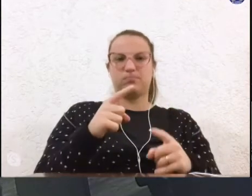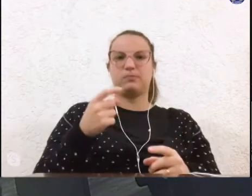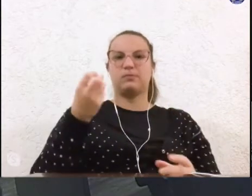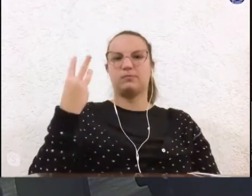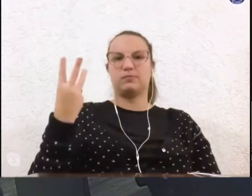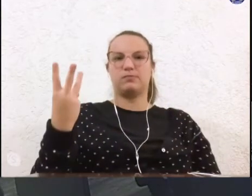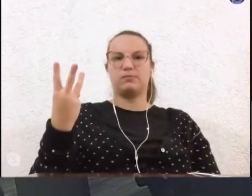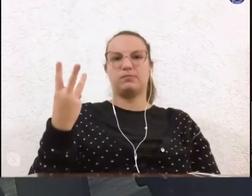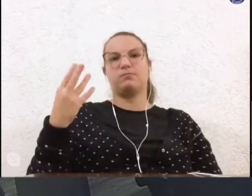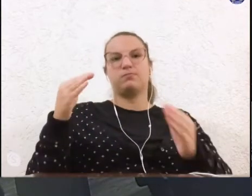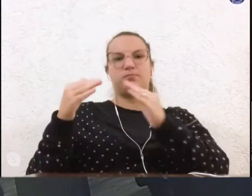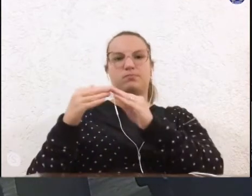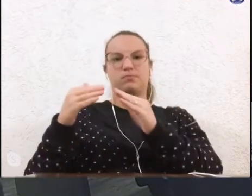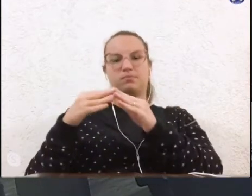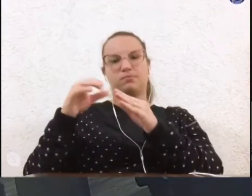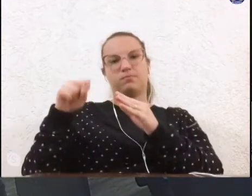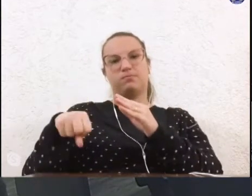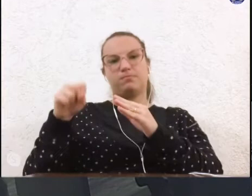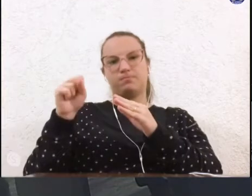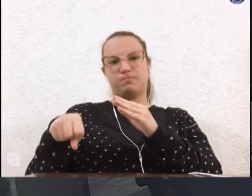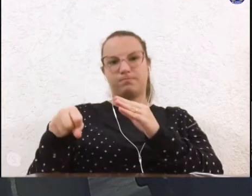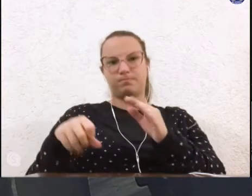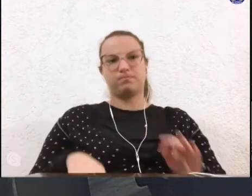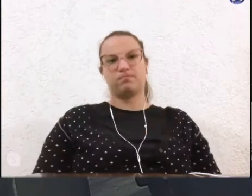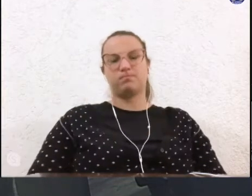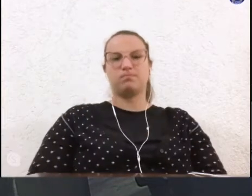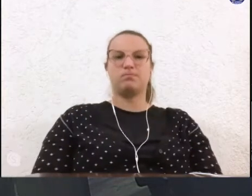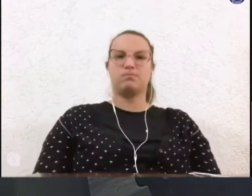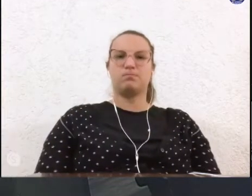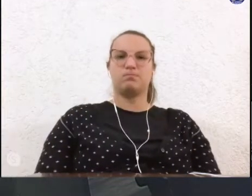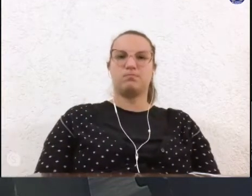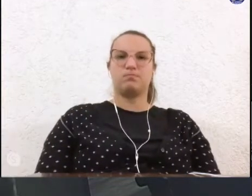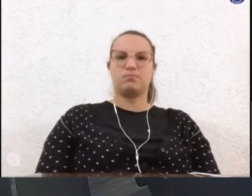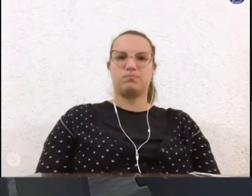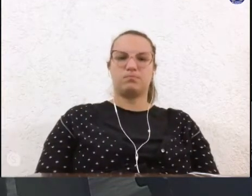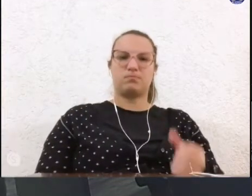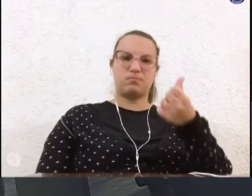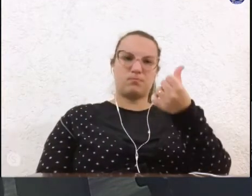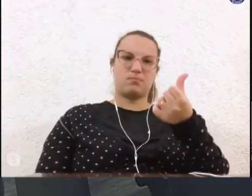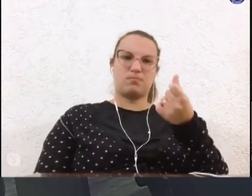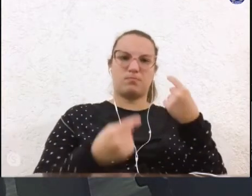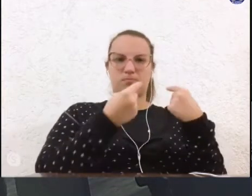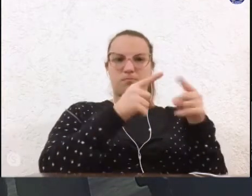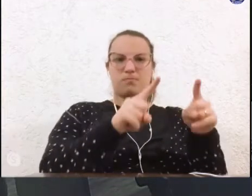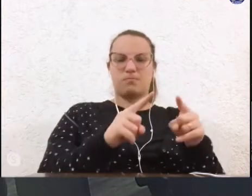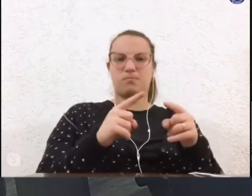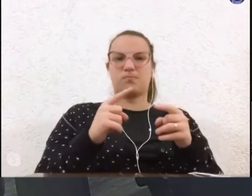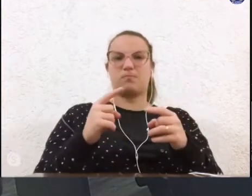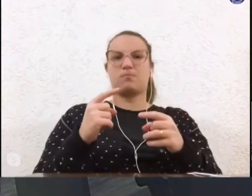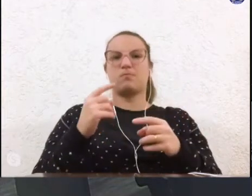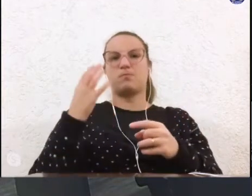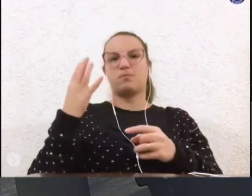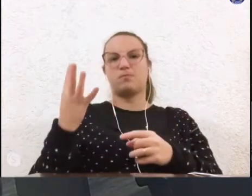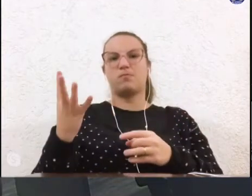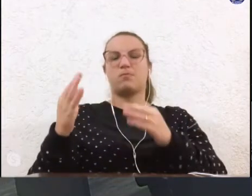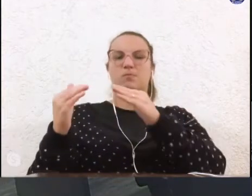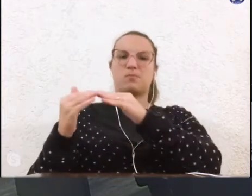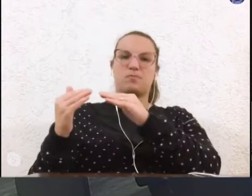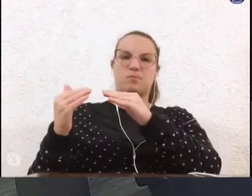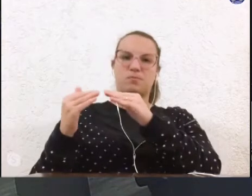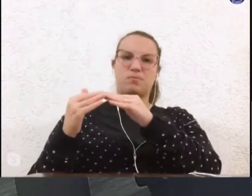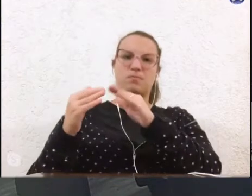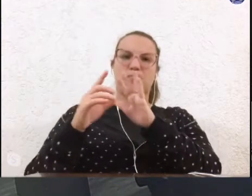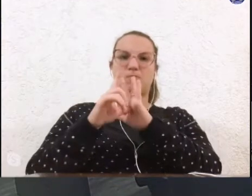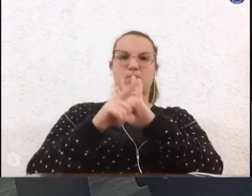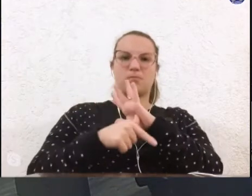favoráveis e seis votos contrários quatro a favor ao adiamento